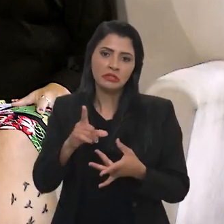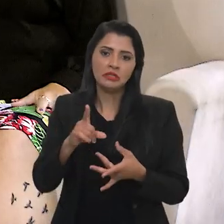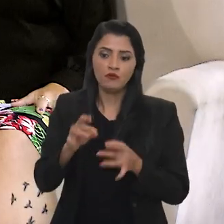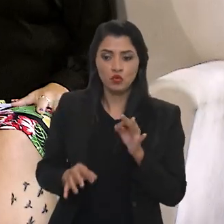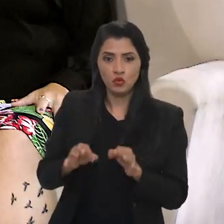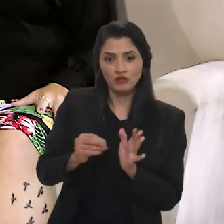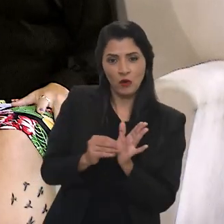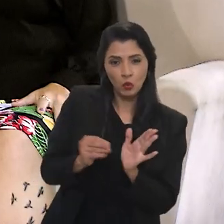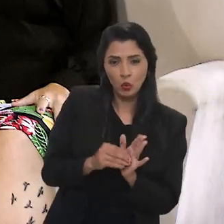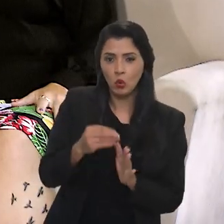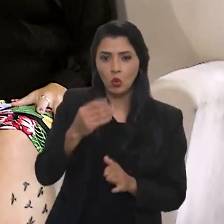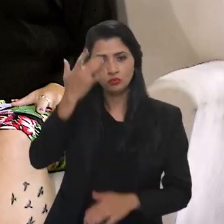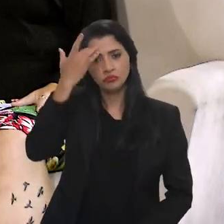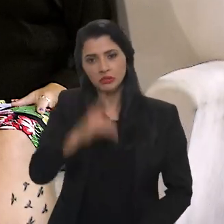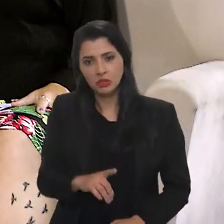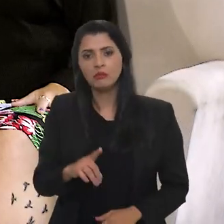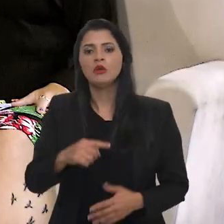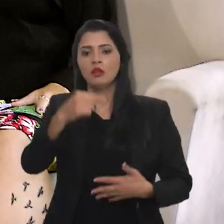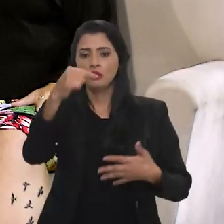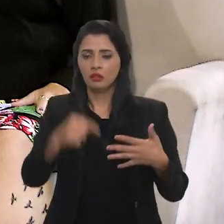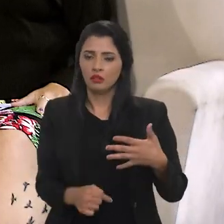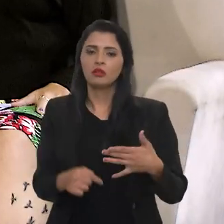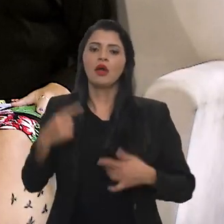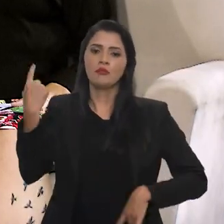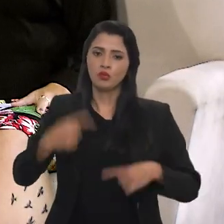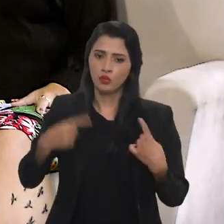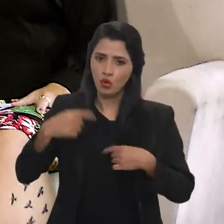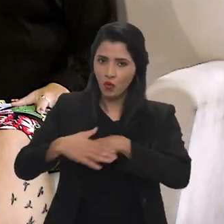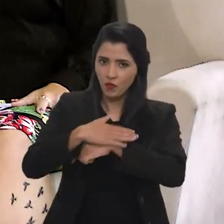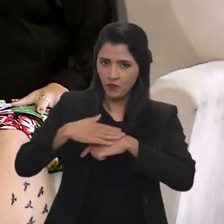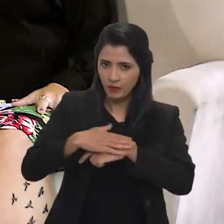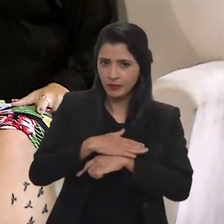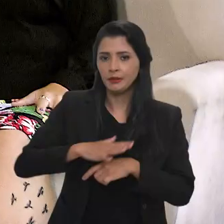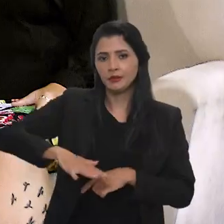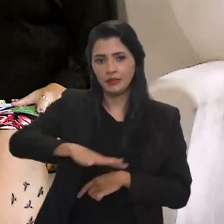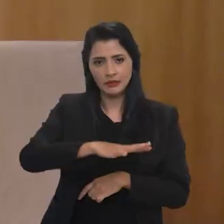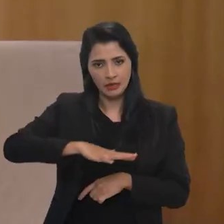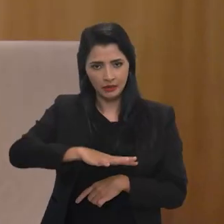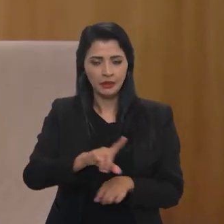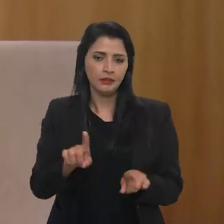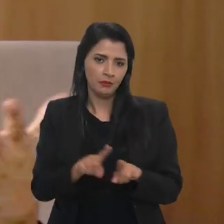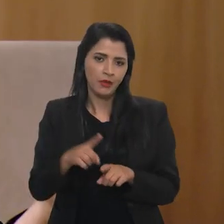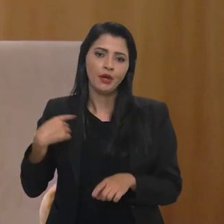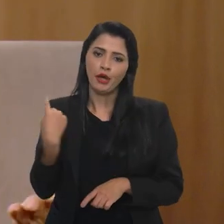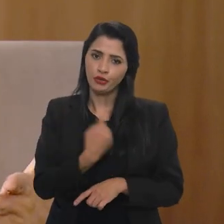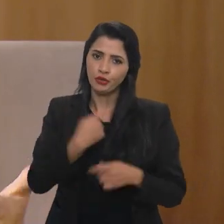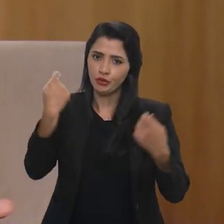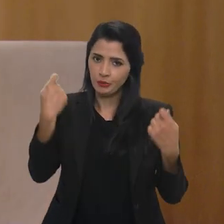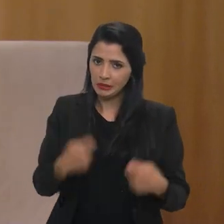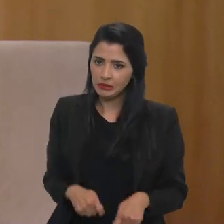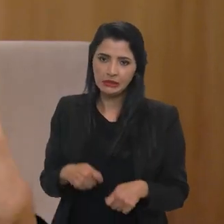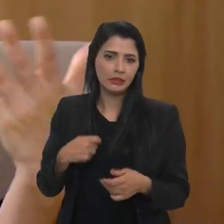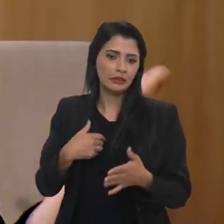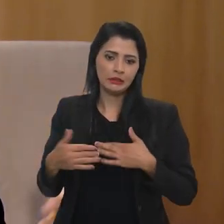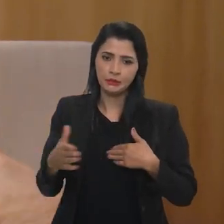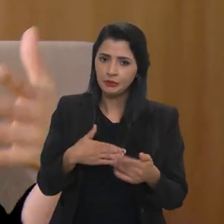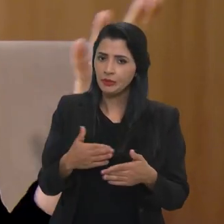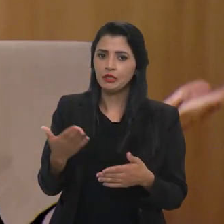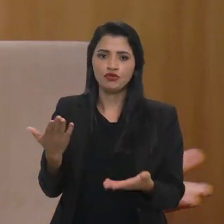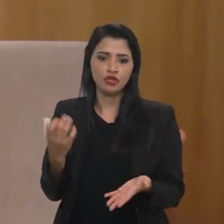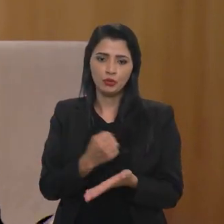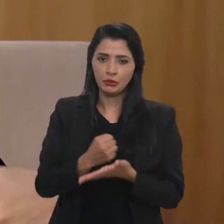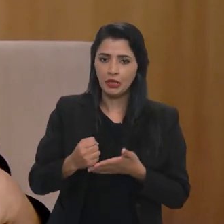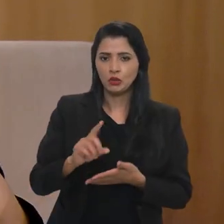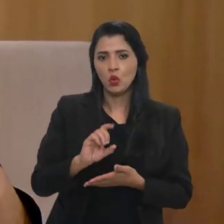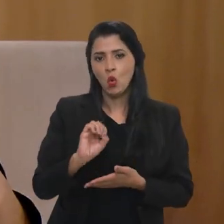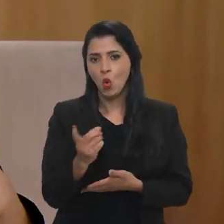houve uma injustiça em relação a ele. Então são essas questões que estão sendo debatidas nesse âmbito e que, enfim, a gente precisa, independentemente